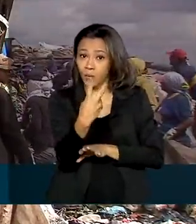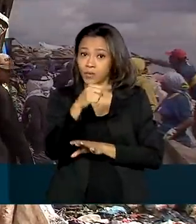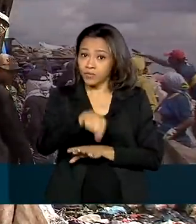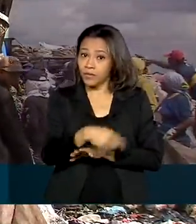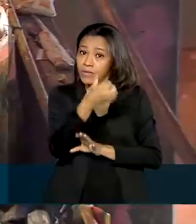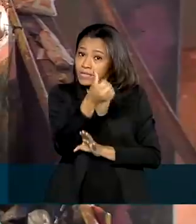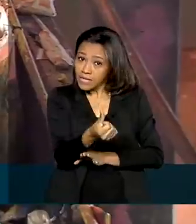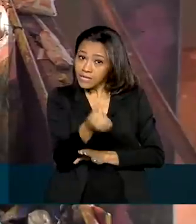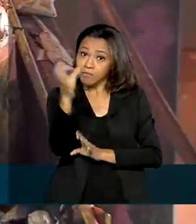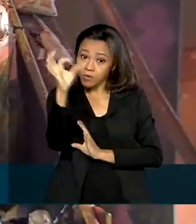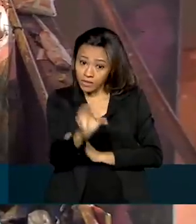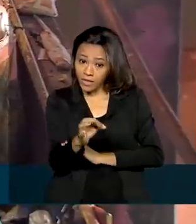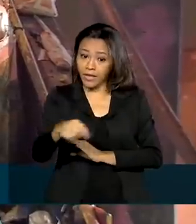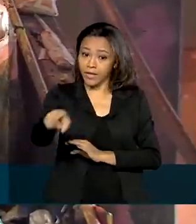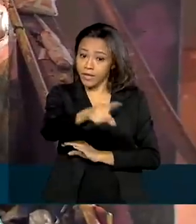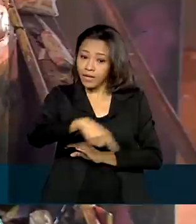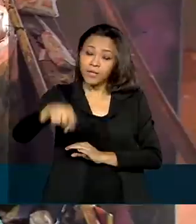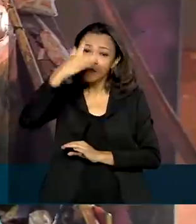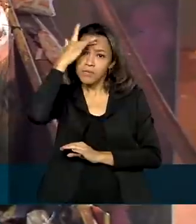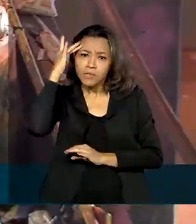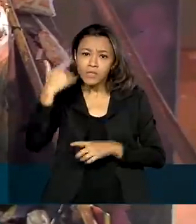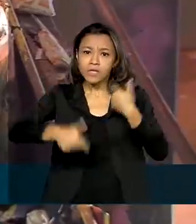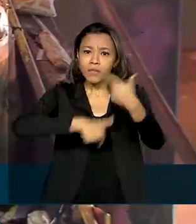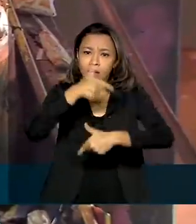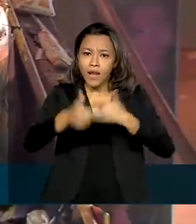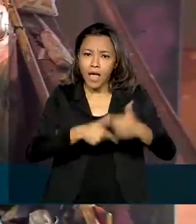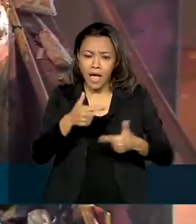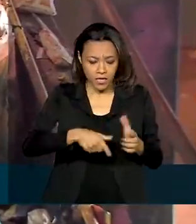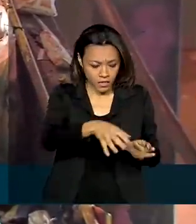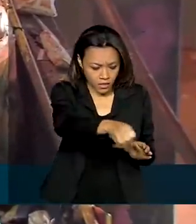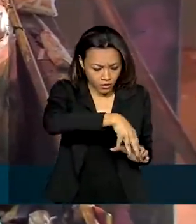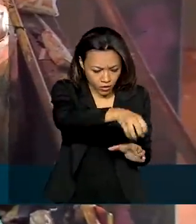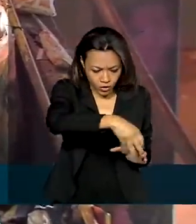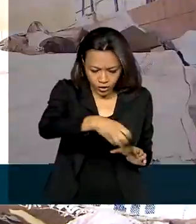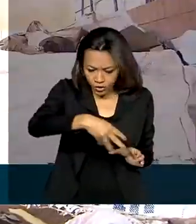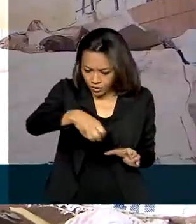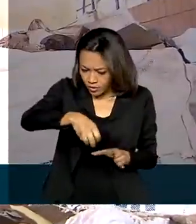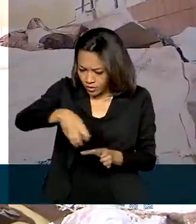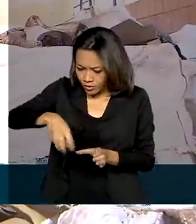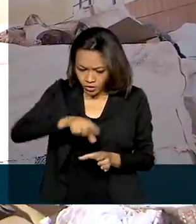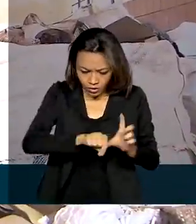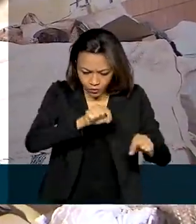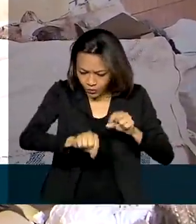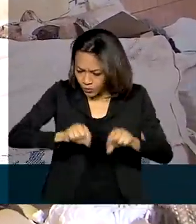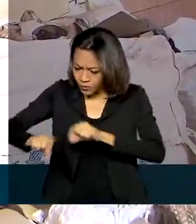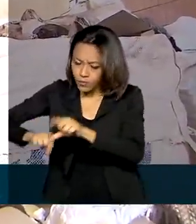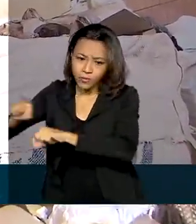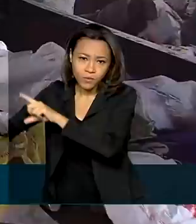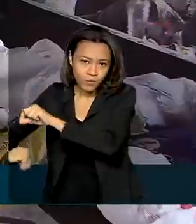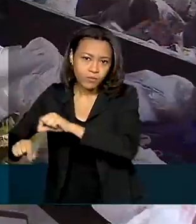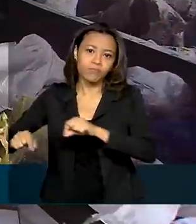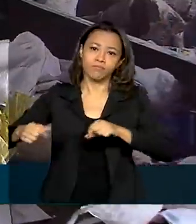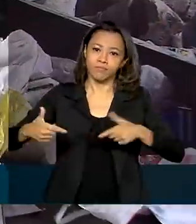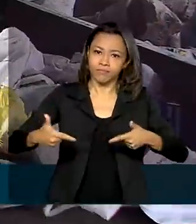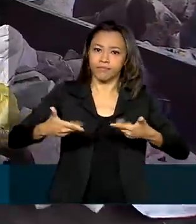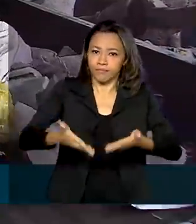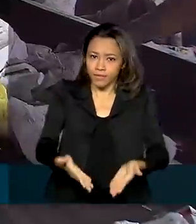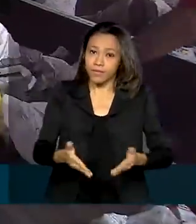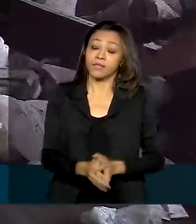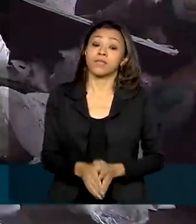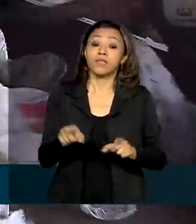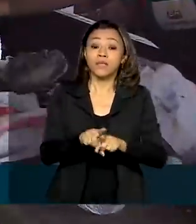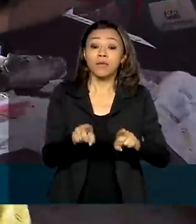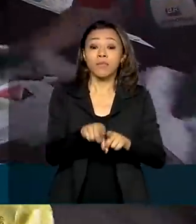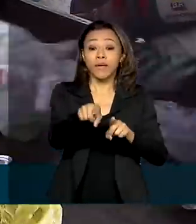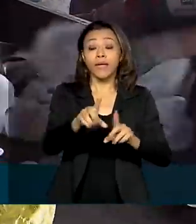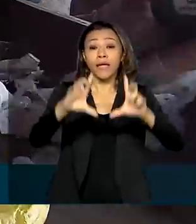da população à coleta seletiva até 2040. O plano propõe ainda reduzir a